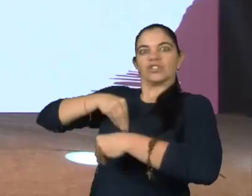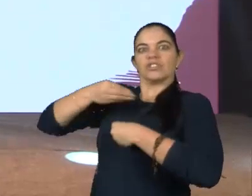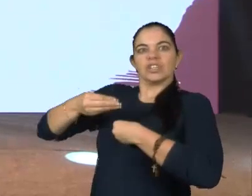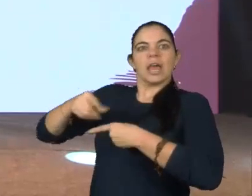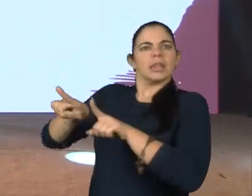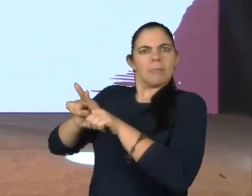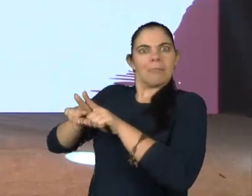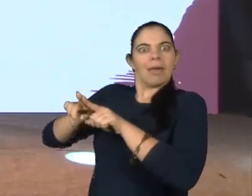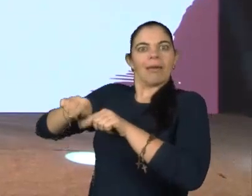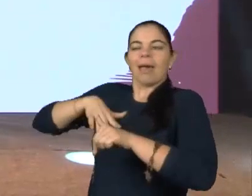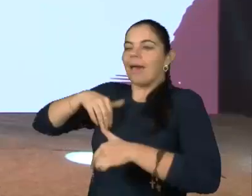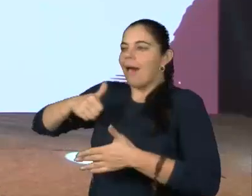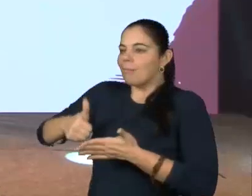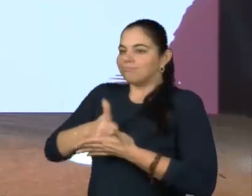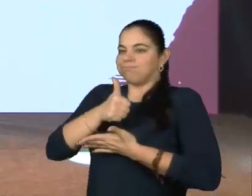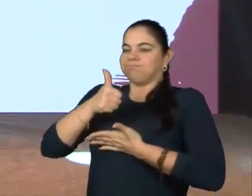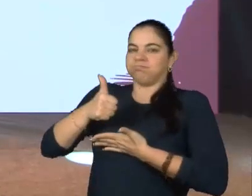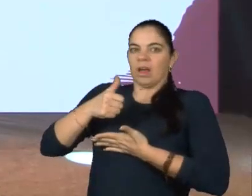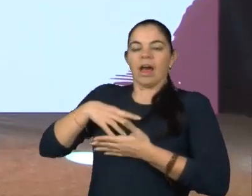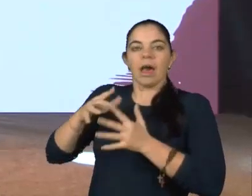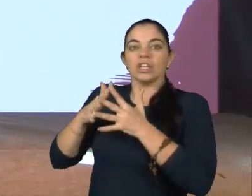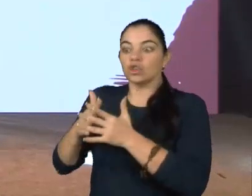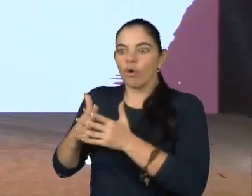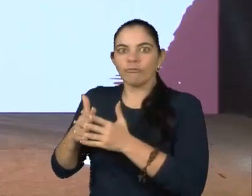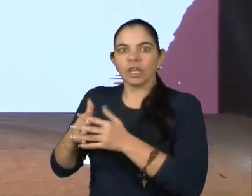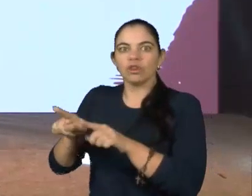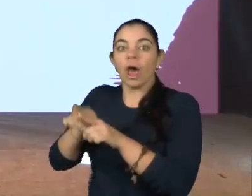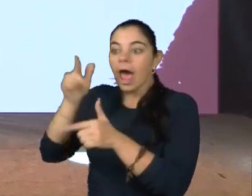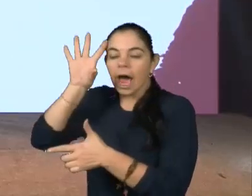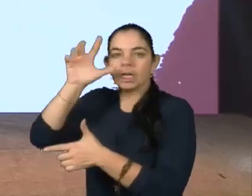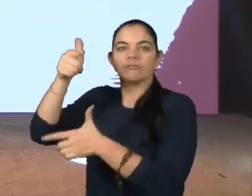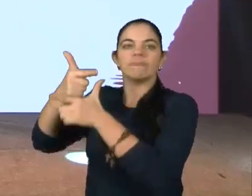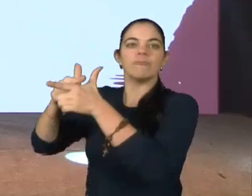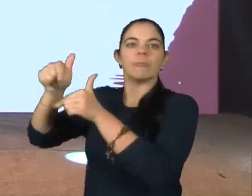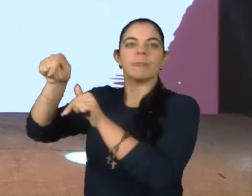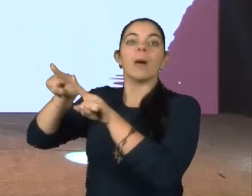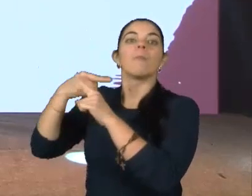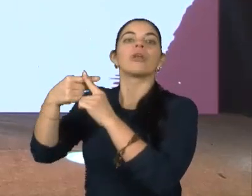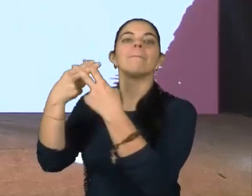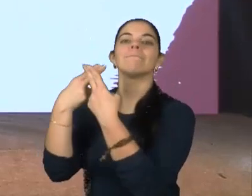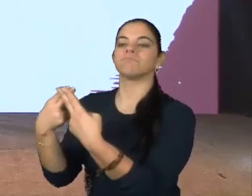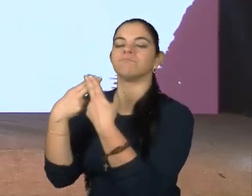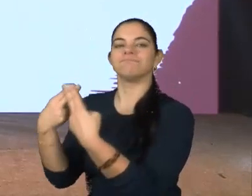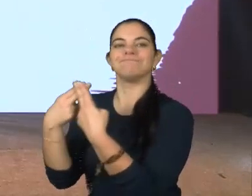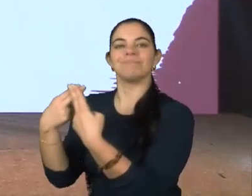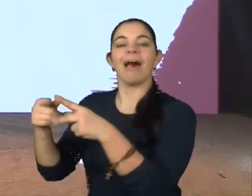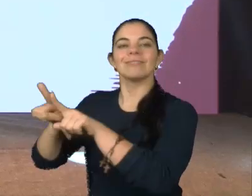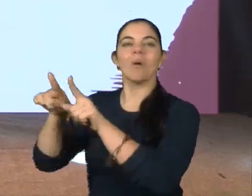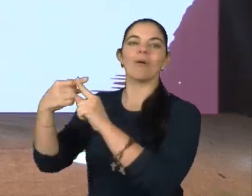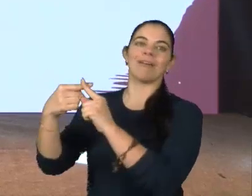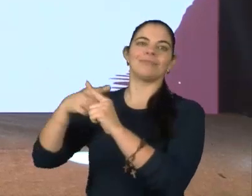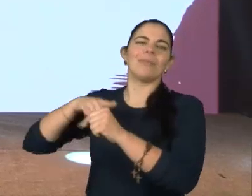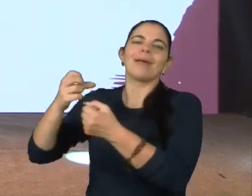capacidade de administrar conflitos, um aumento de tolerância e de estabilidade